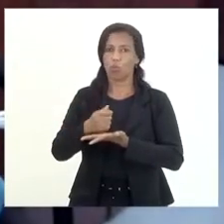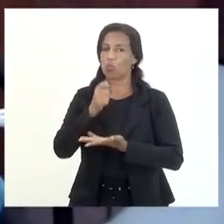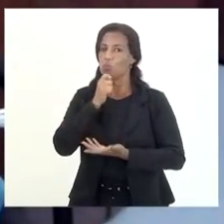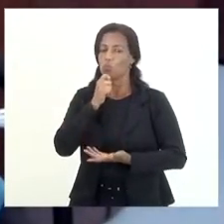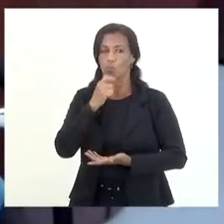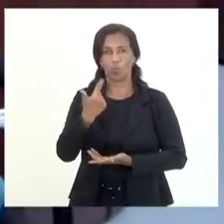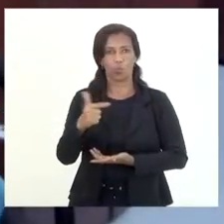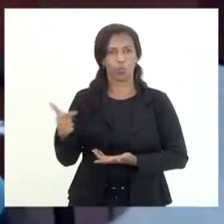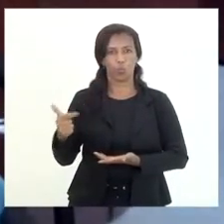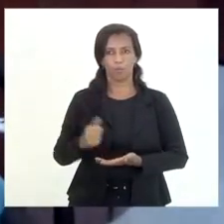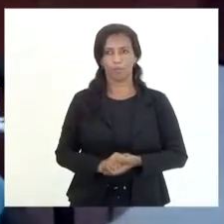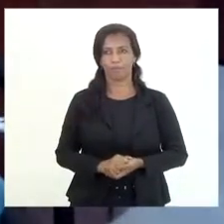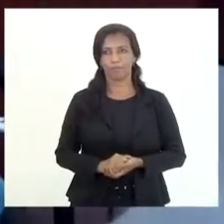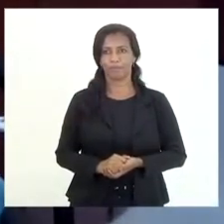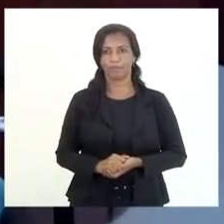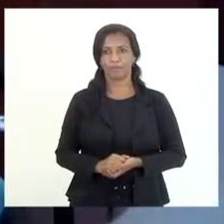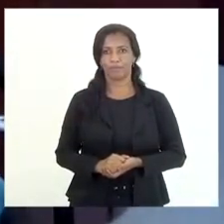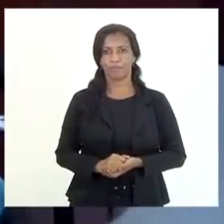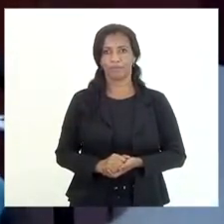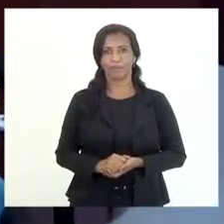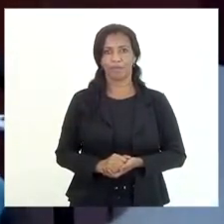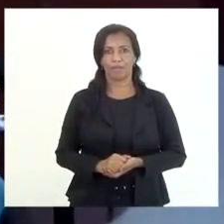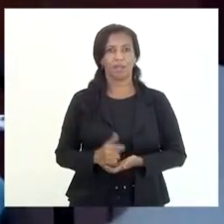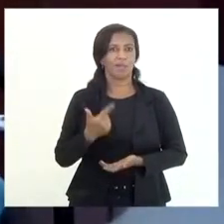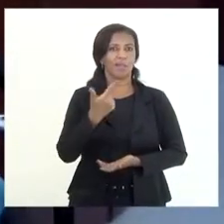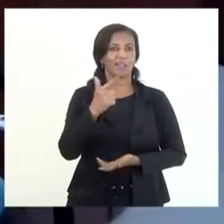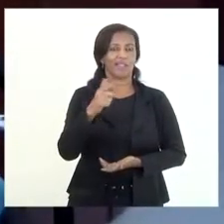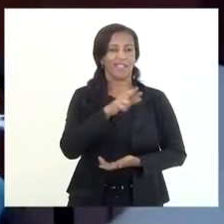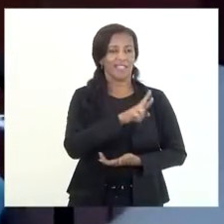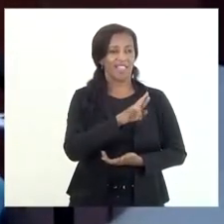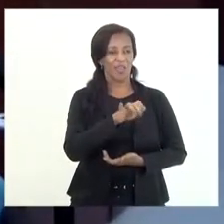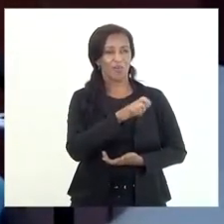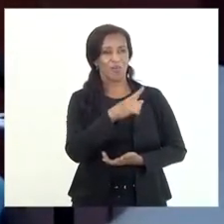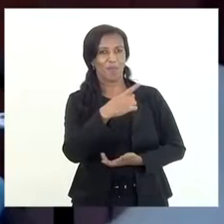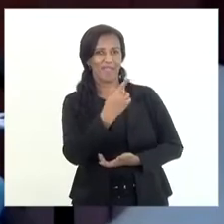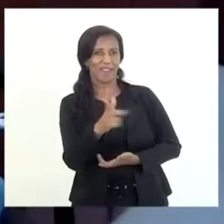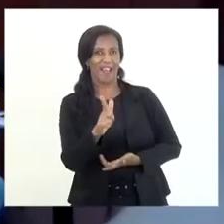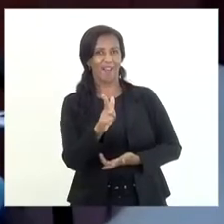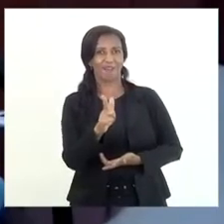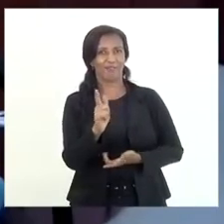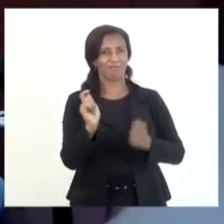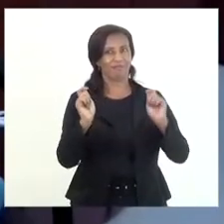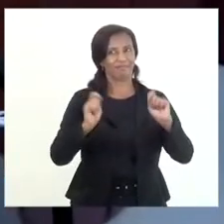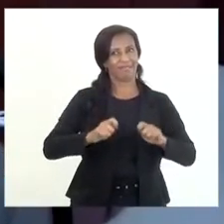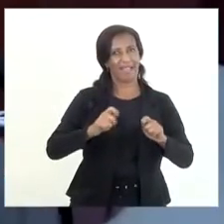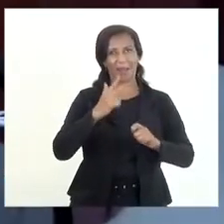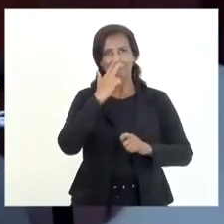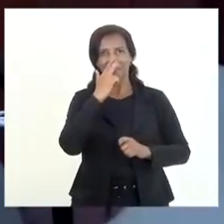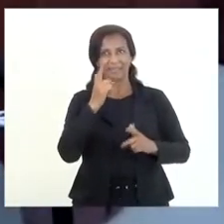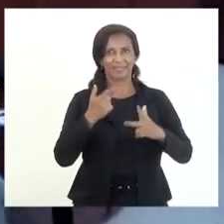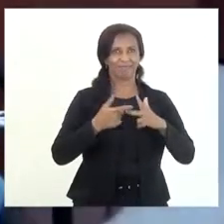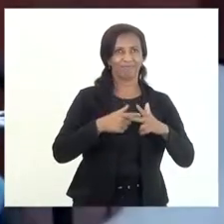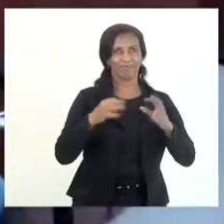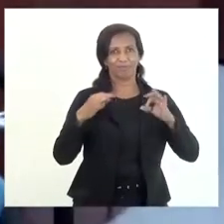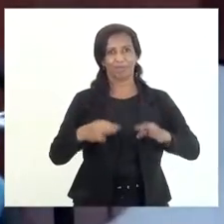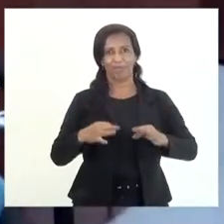visão deles ou melhor de recuperação improvável chamar de recuperável eu acho que a gente acaba sendo assertivo demais